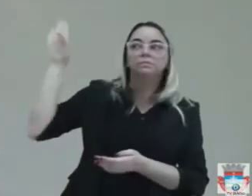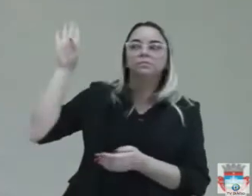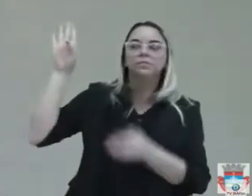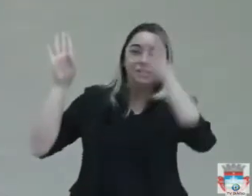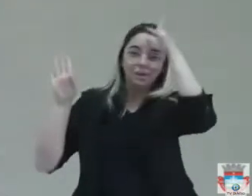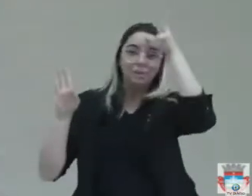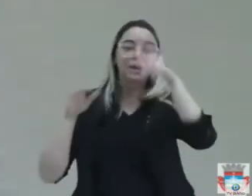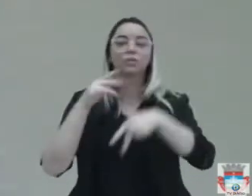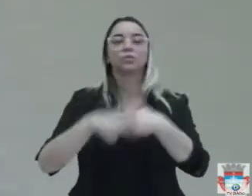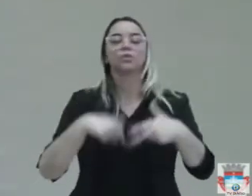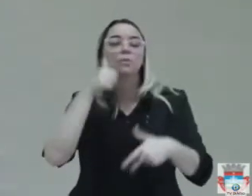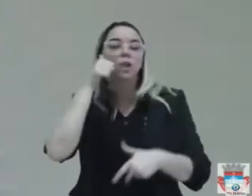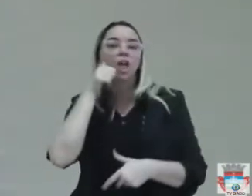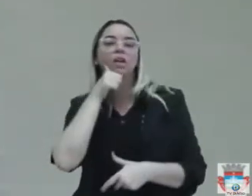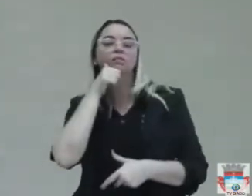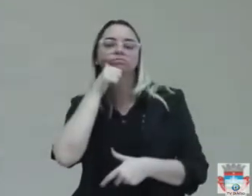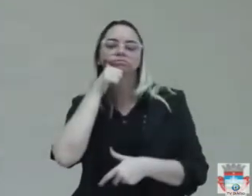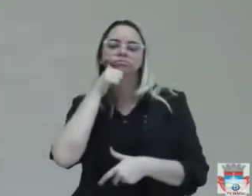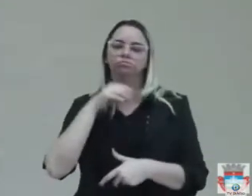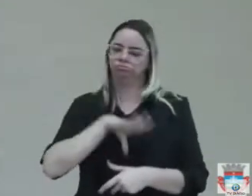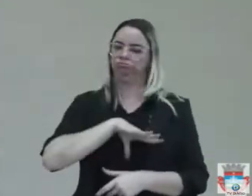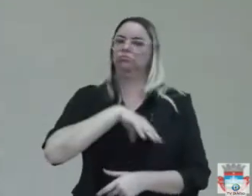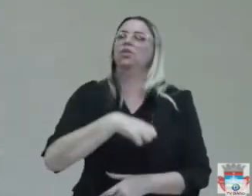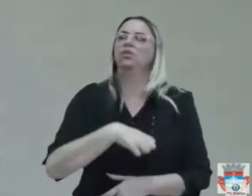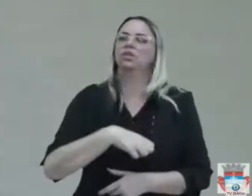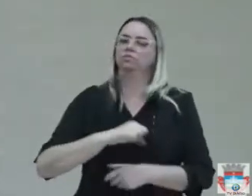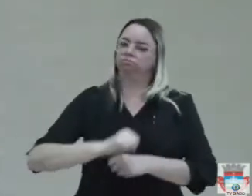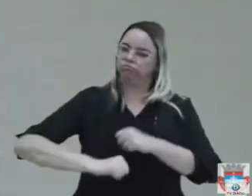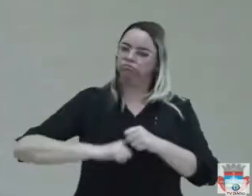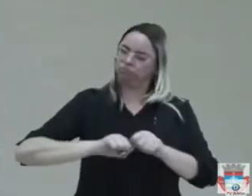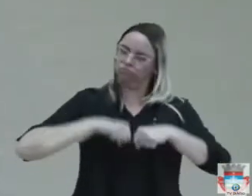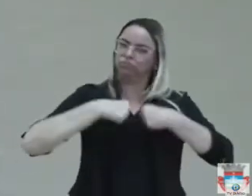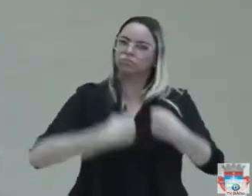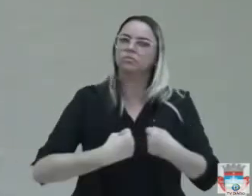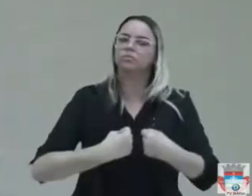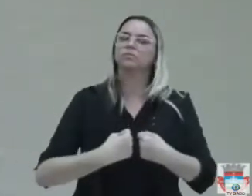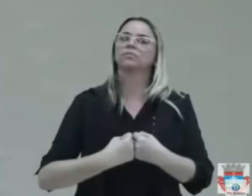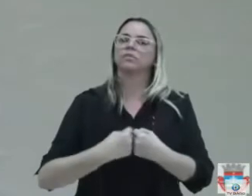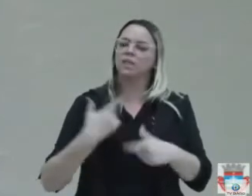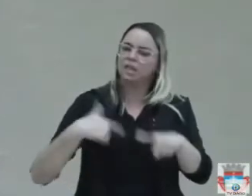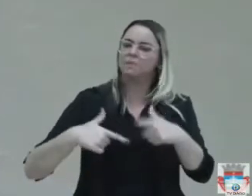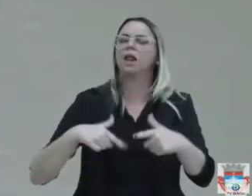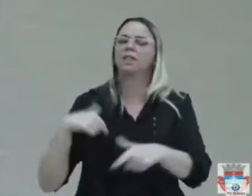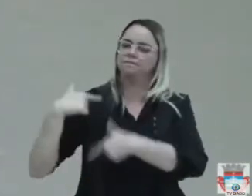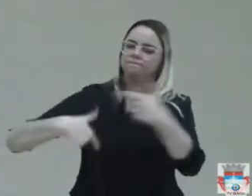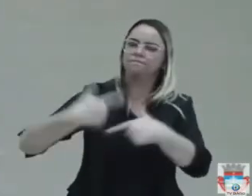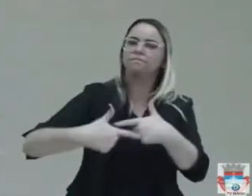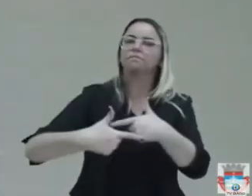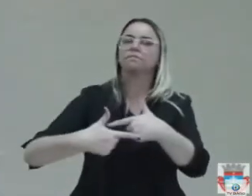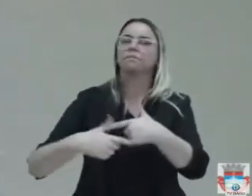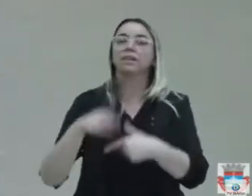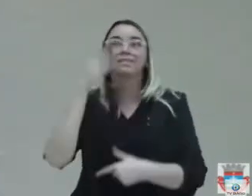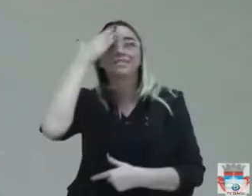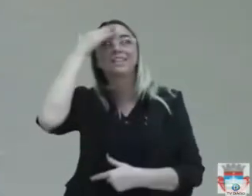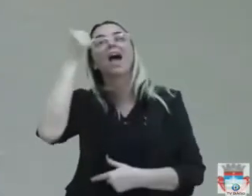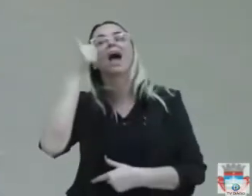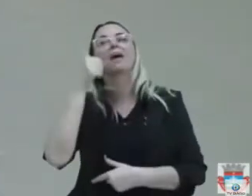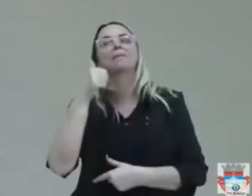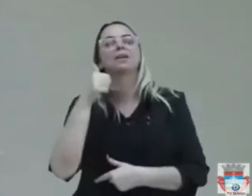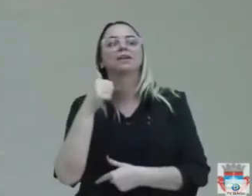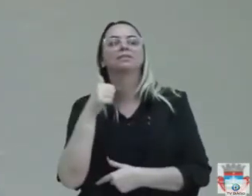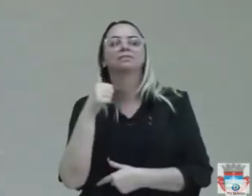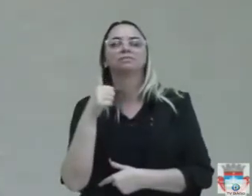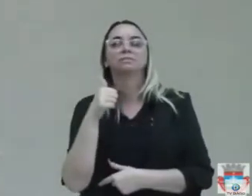guerreira, que conheça a nossa terra, conheça o que a gente precisa. Na fila desse